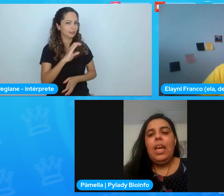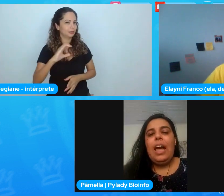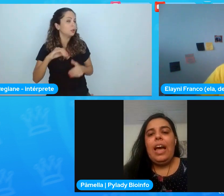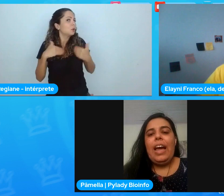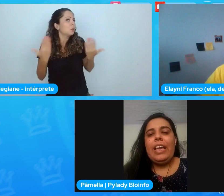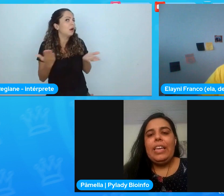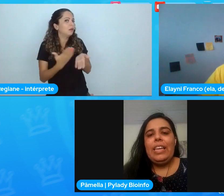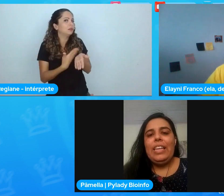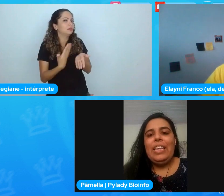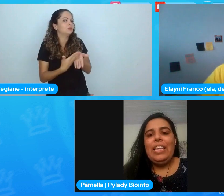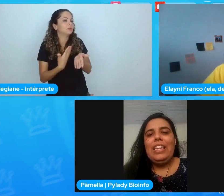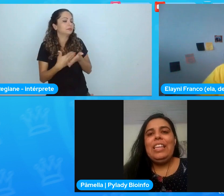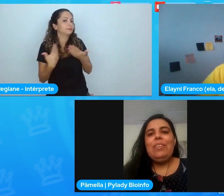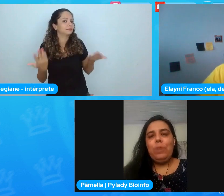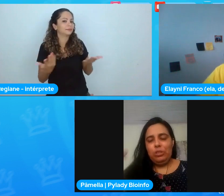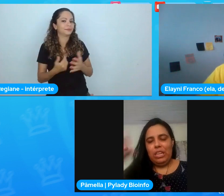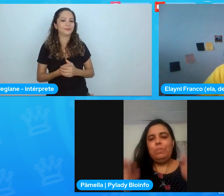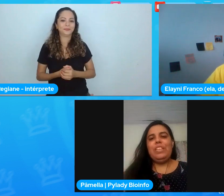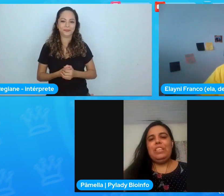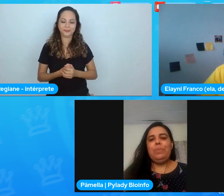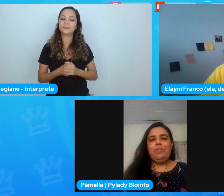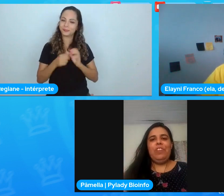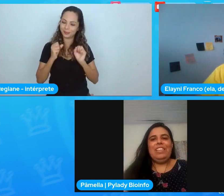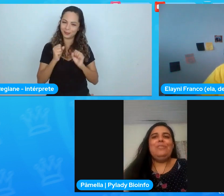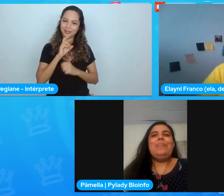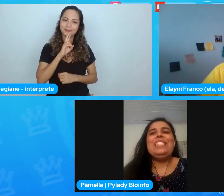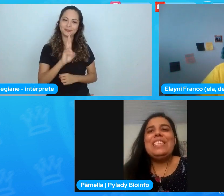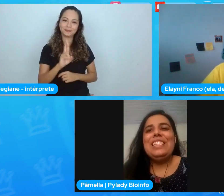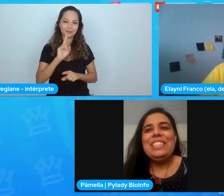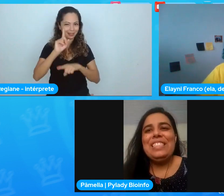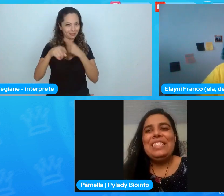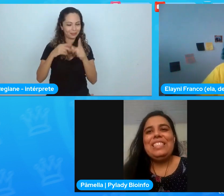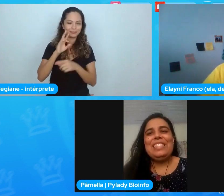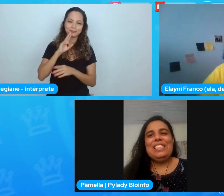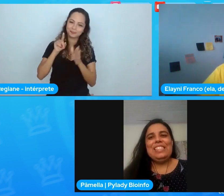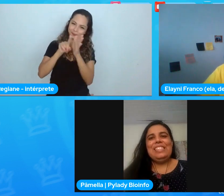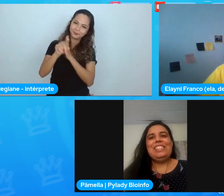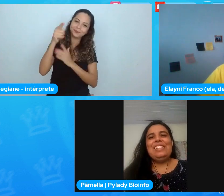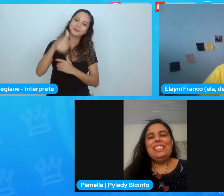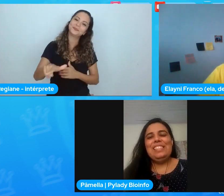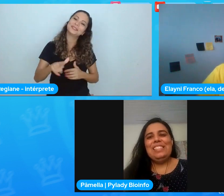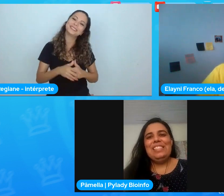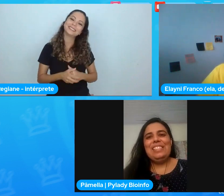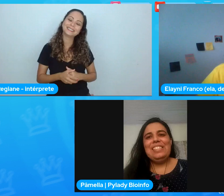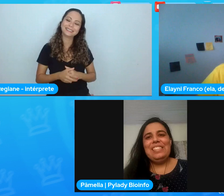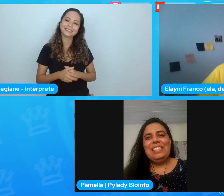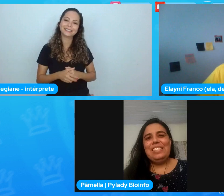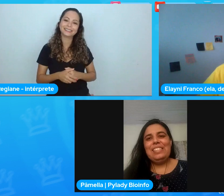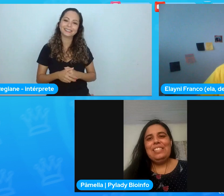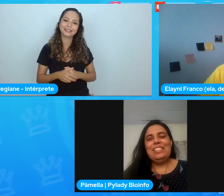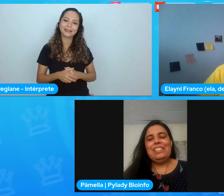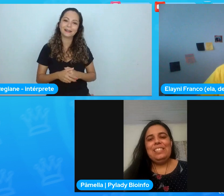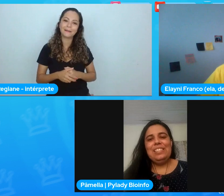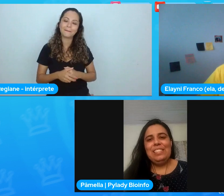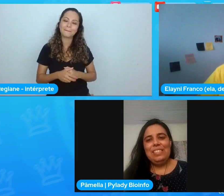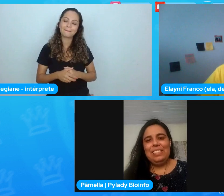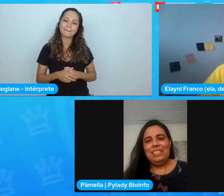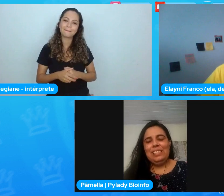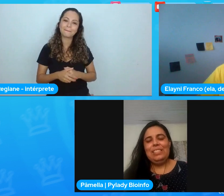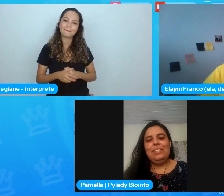Bom, é bem... Pode responder, depois eu falo. Tá bom, é bem, assim,